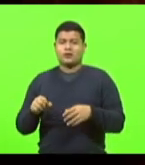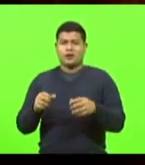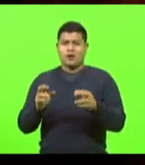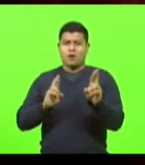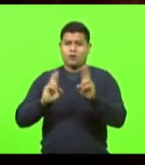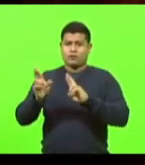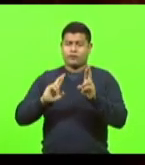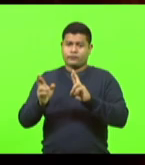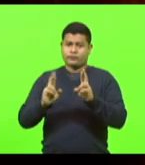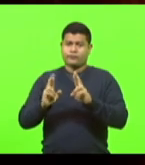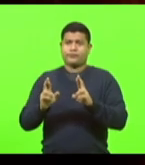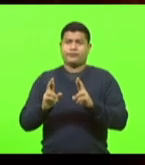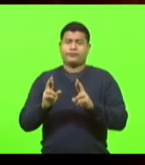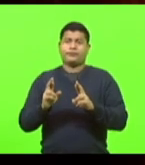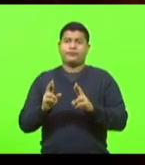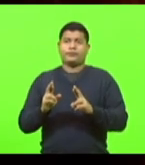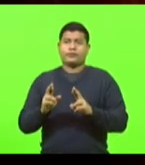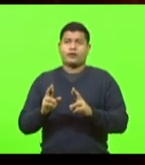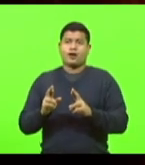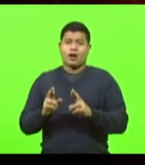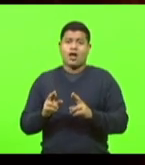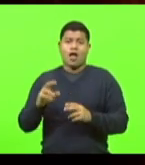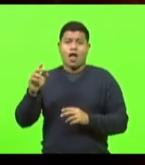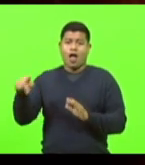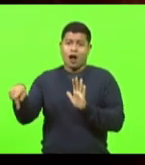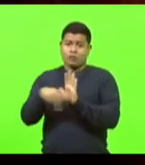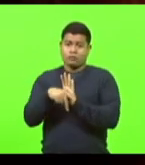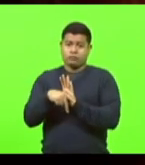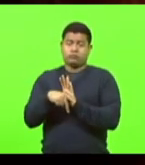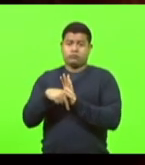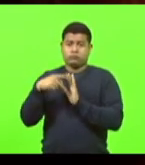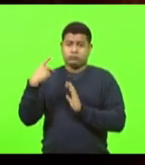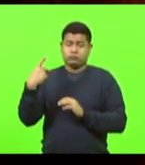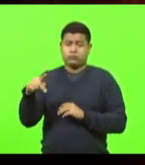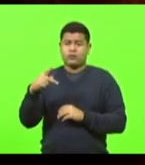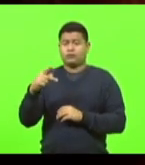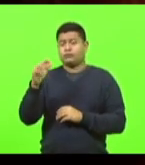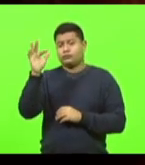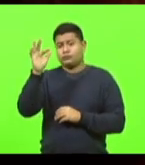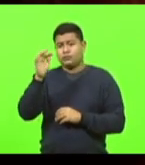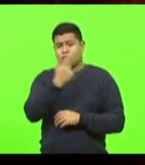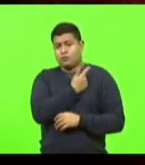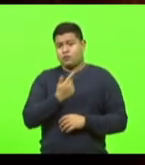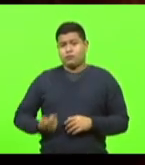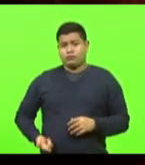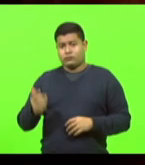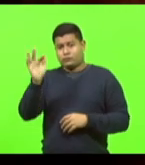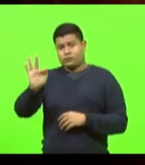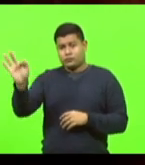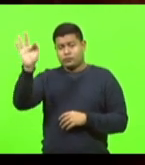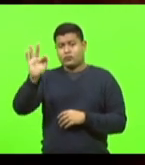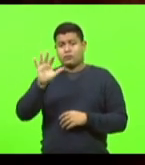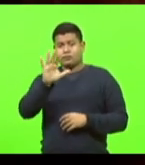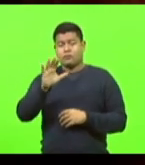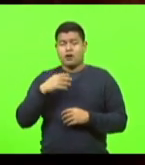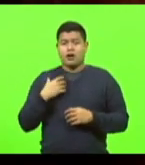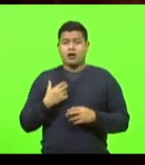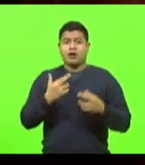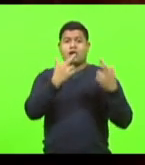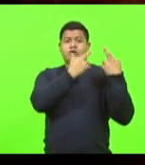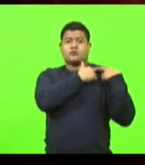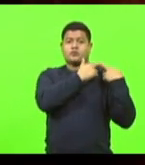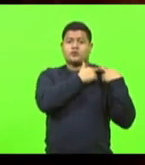BR, portanto, uma rodovia federal que foi delegada ao Estado nove